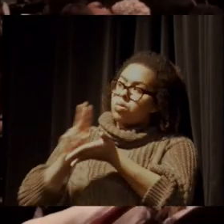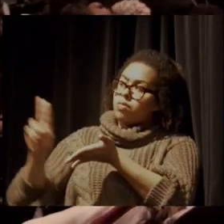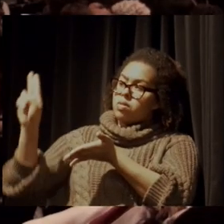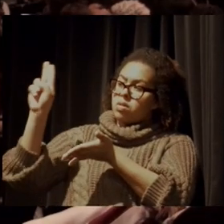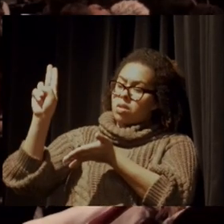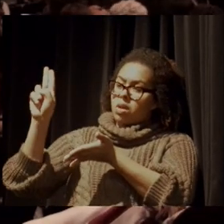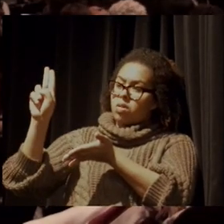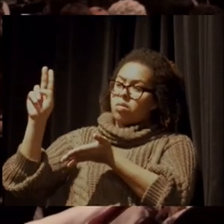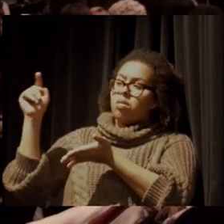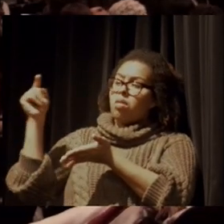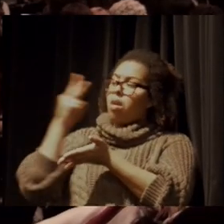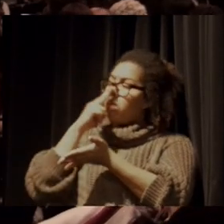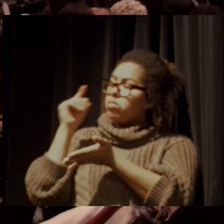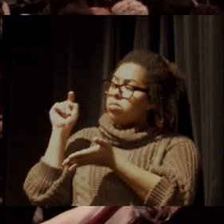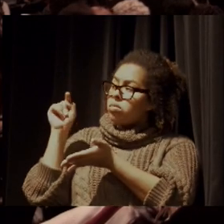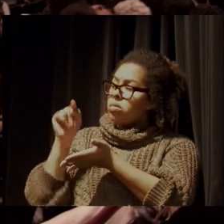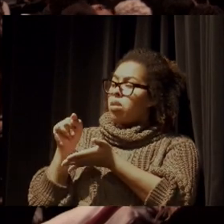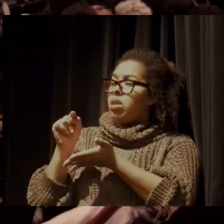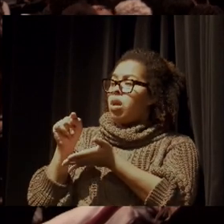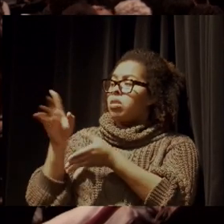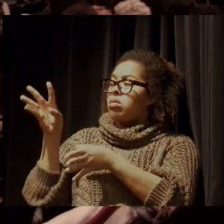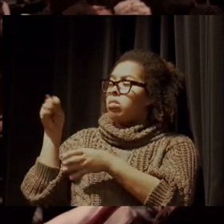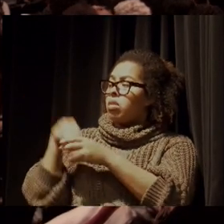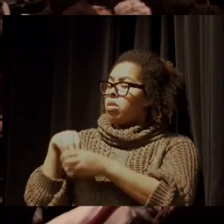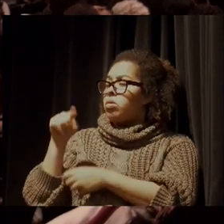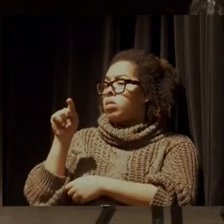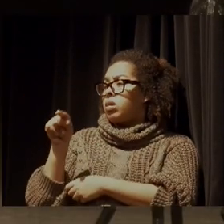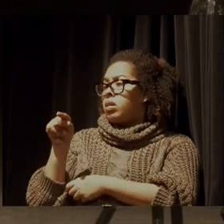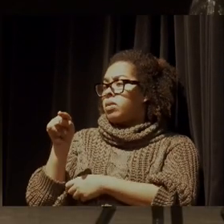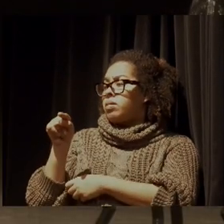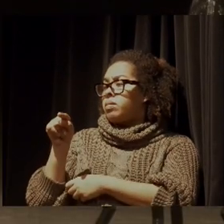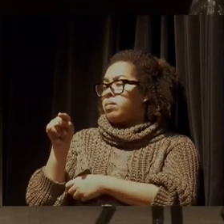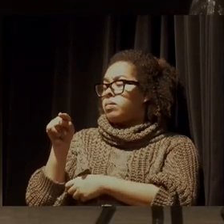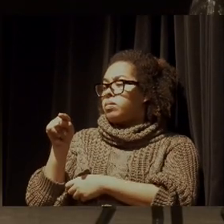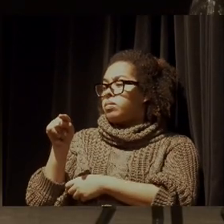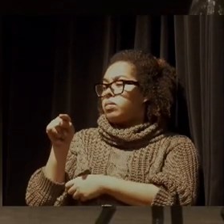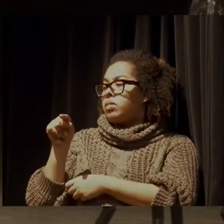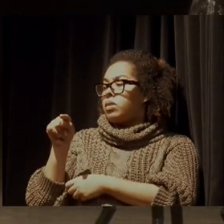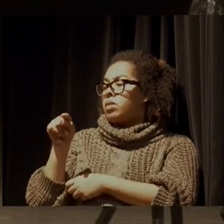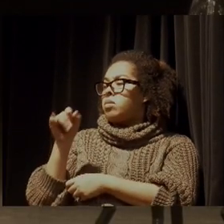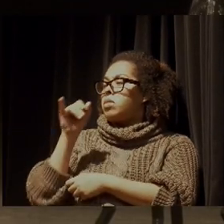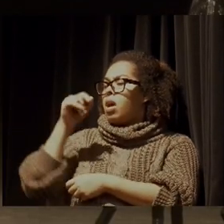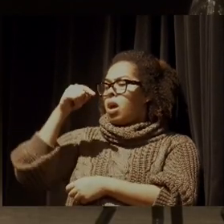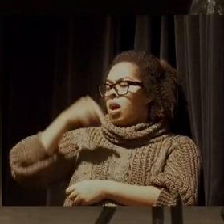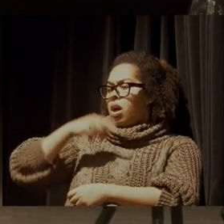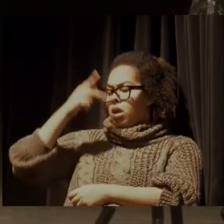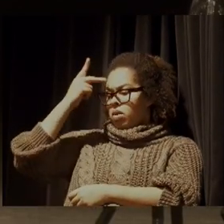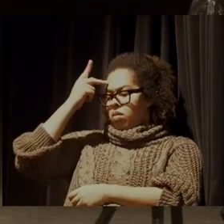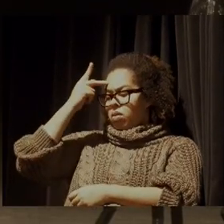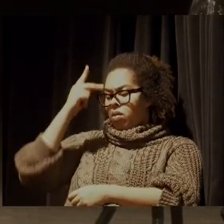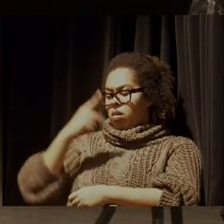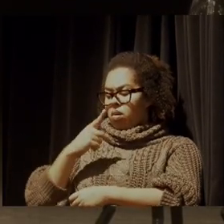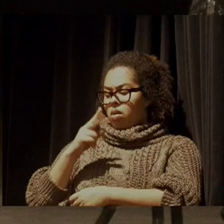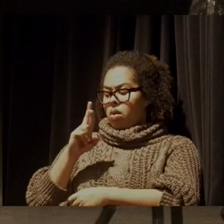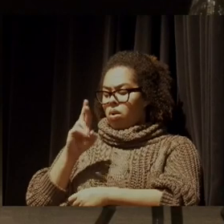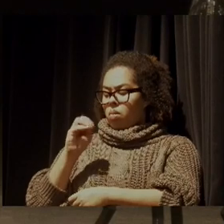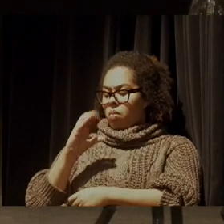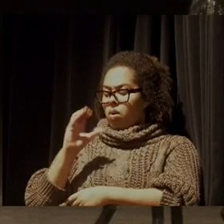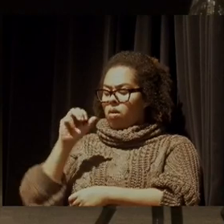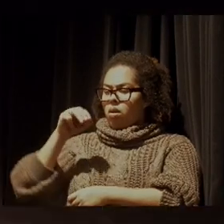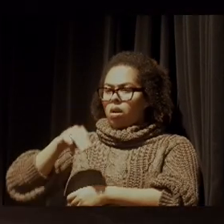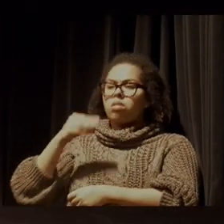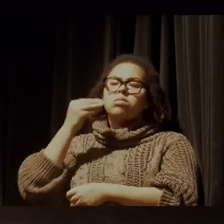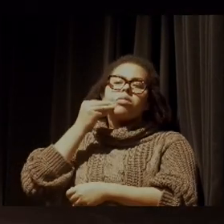Herto, porque eu acho que mesmo na universidade, aqui o São Paulo teve o PROCAM, que foi uma tentativa há 30 anos